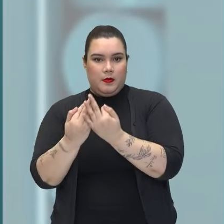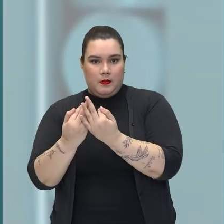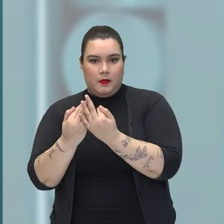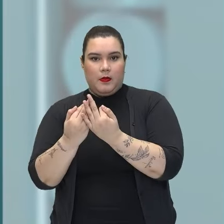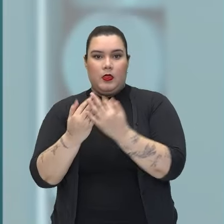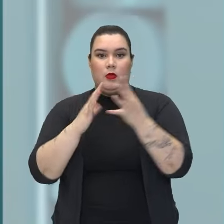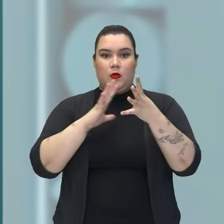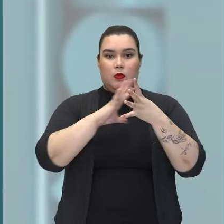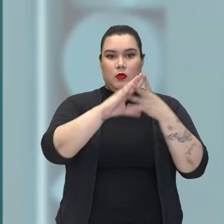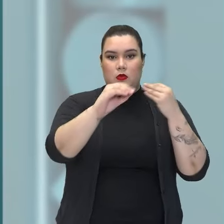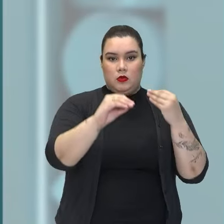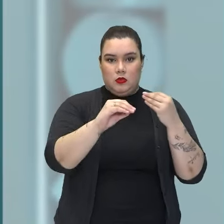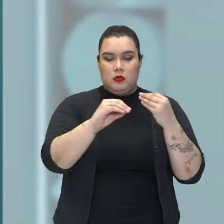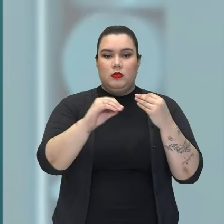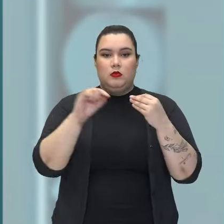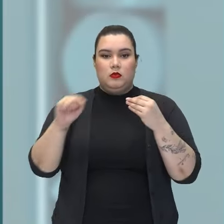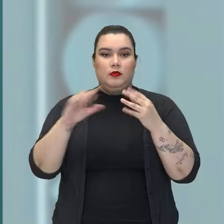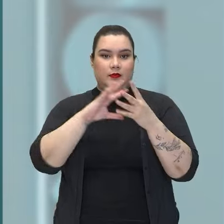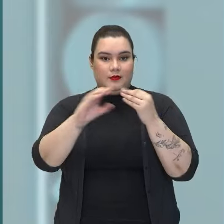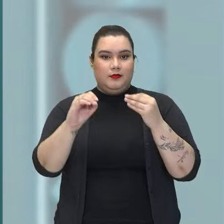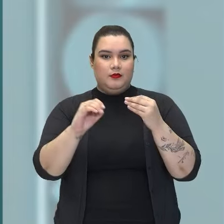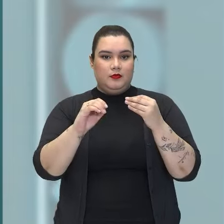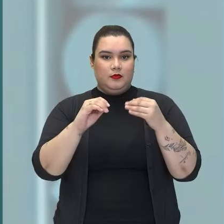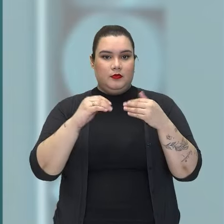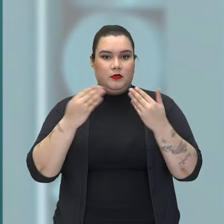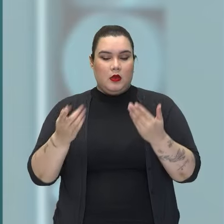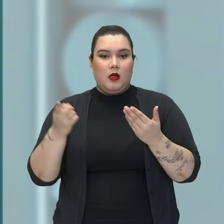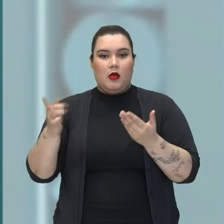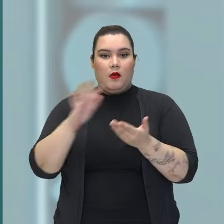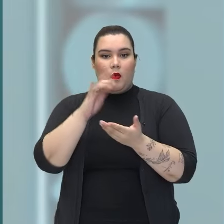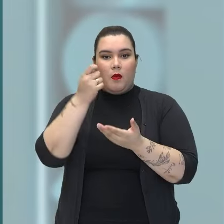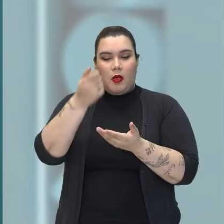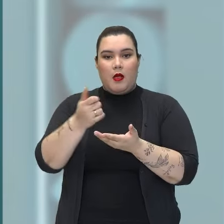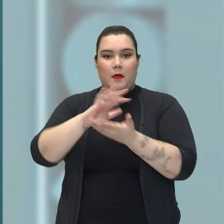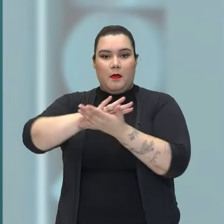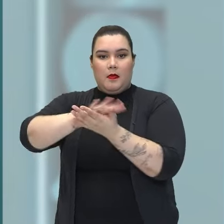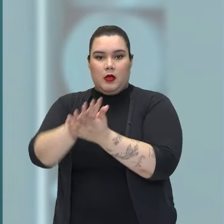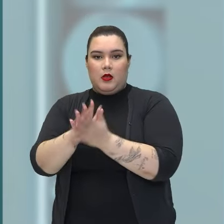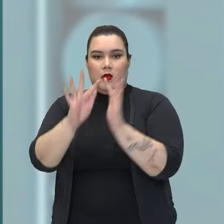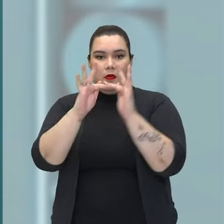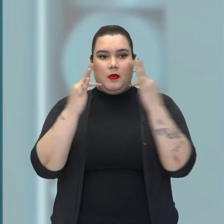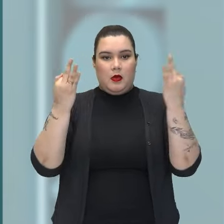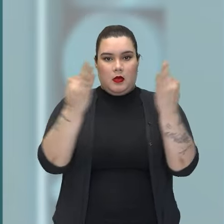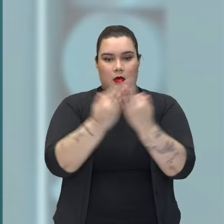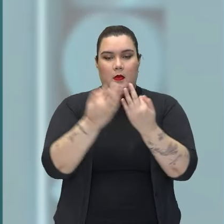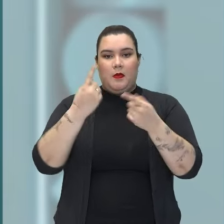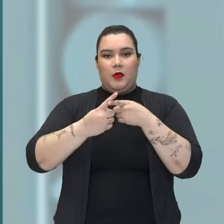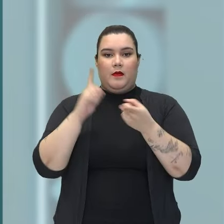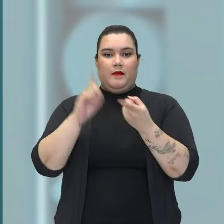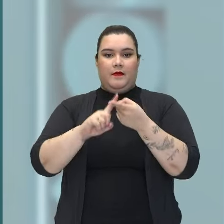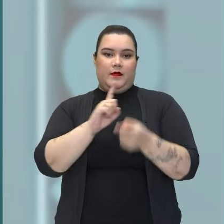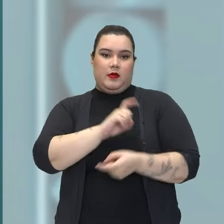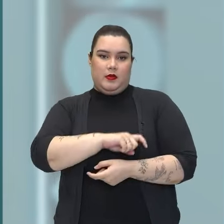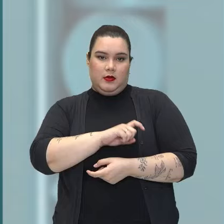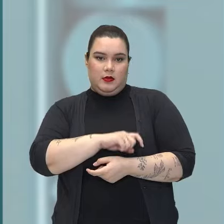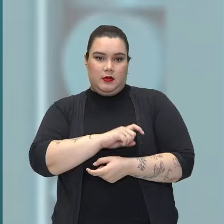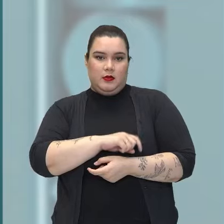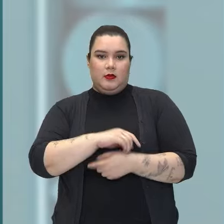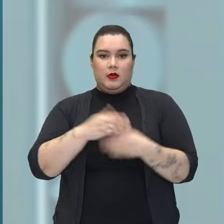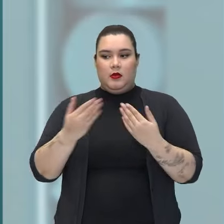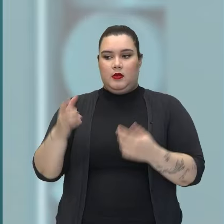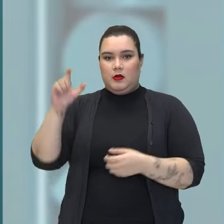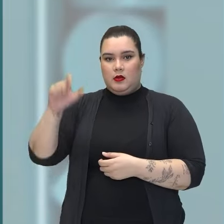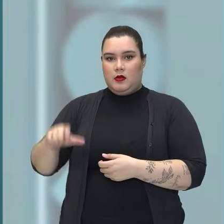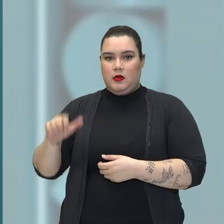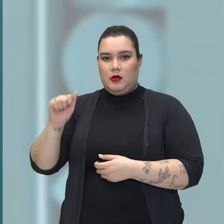um fugitivo, de um assassino que fugiu, eles iriam matar a família inteira como forma de vingança. E aí Augusto